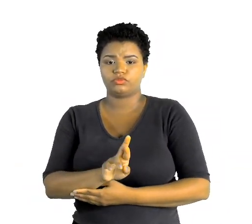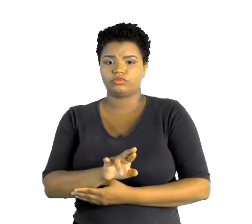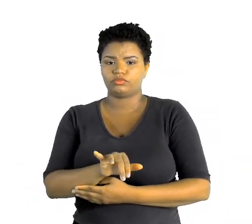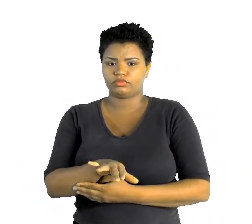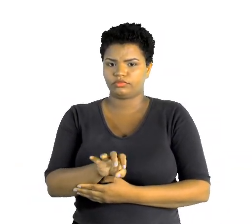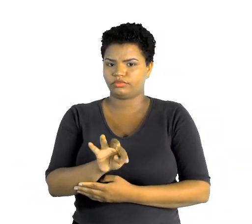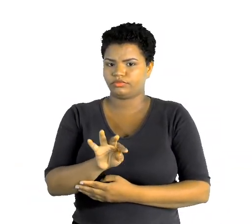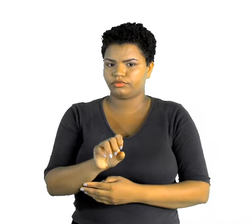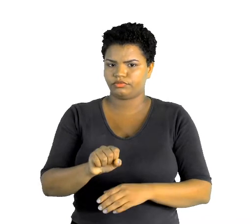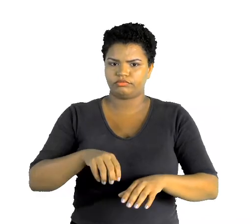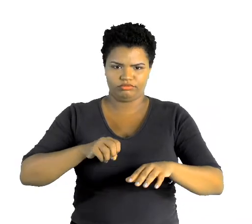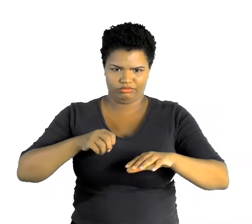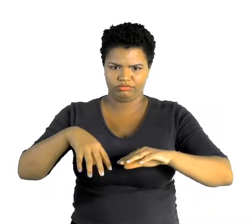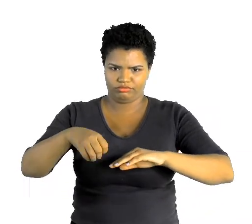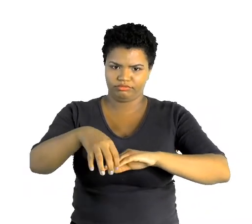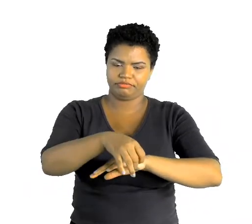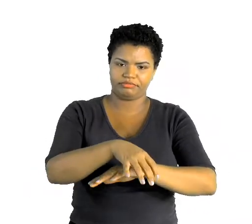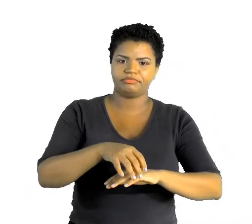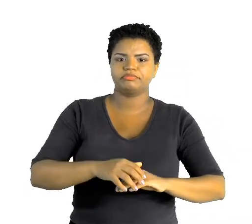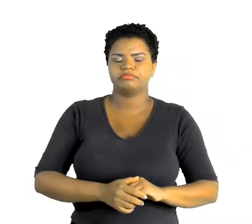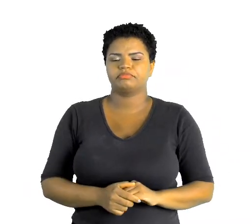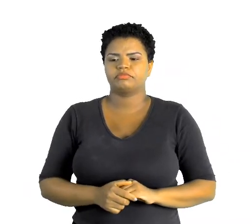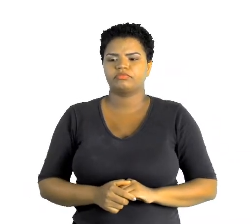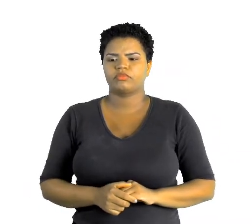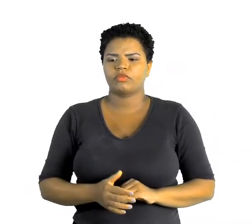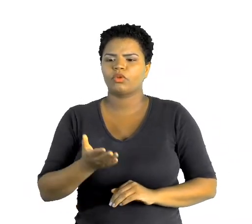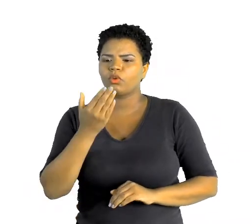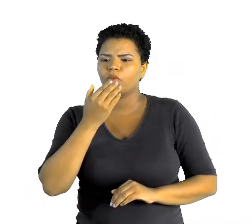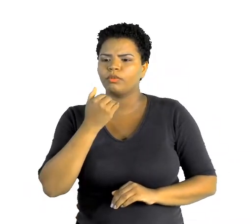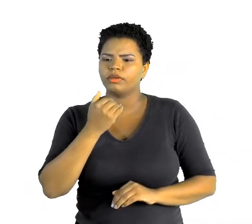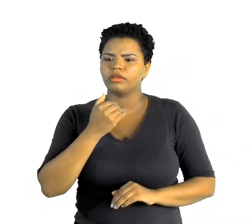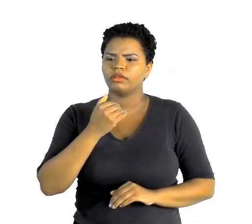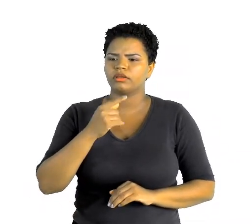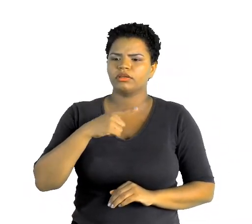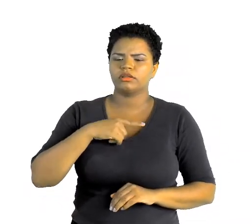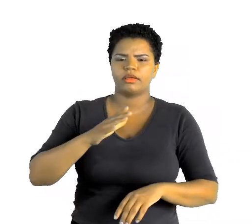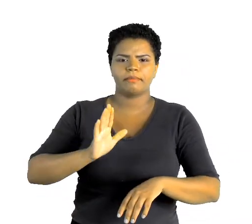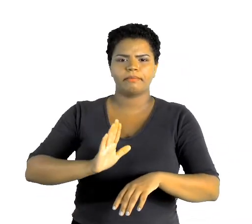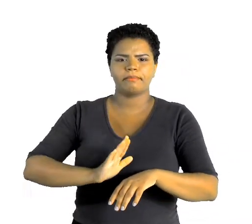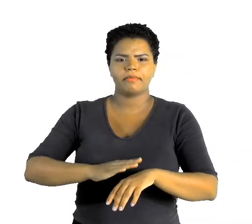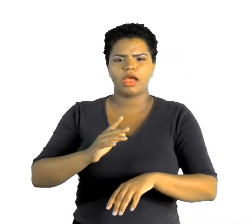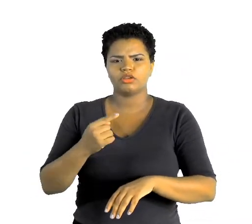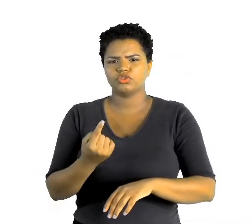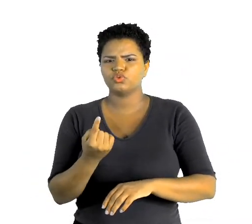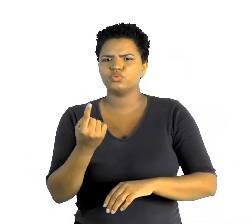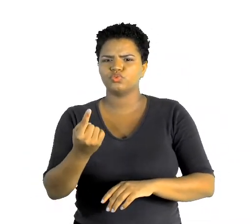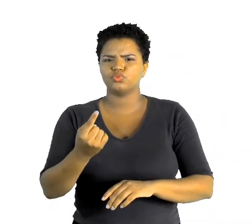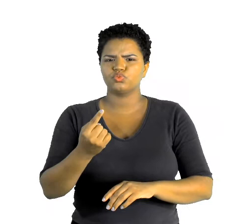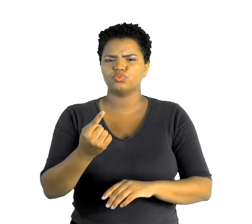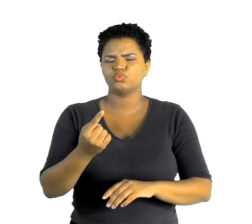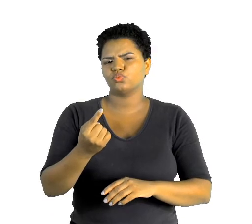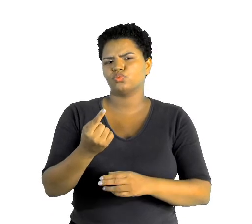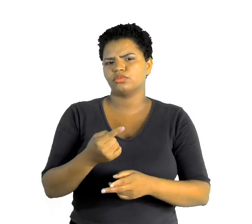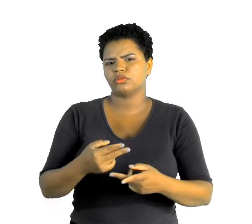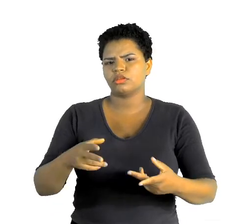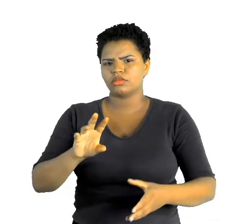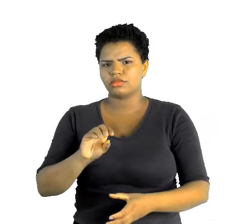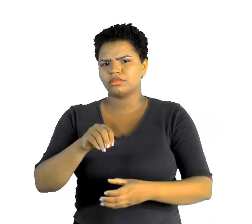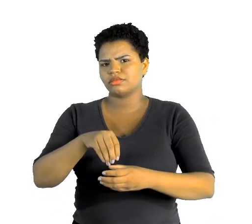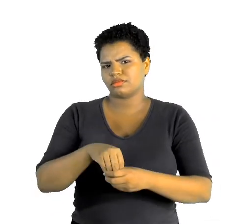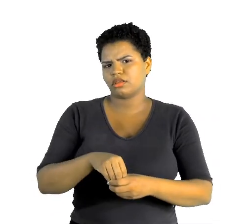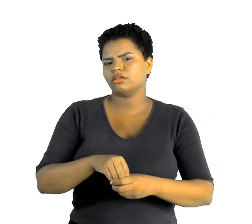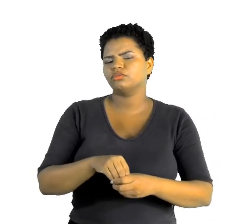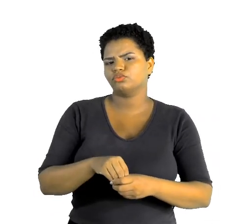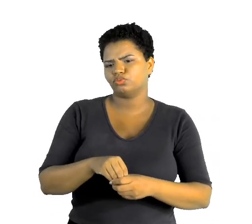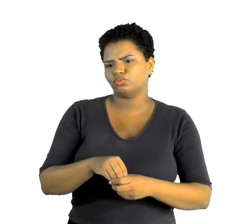quais são os alimentos que têm mais de um elemento desses nutrientes, para a gente